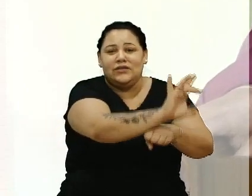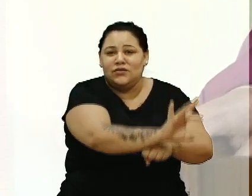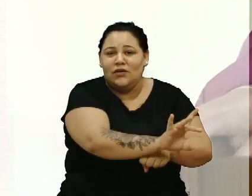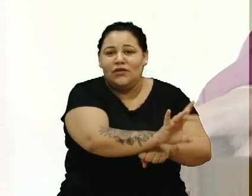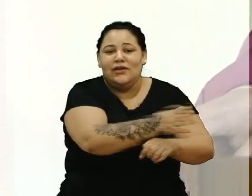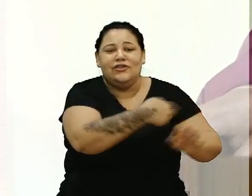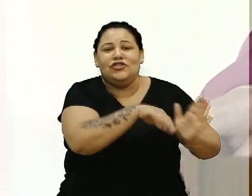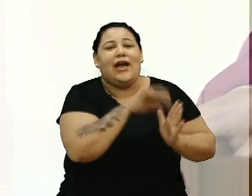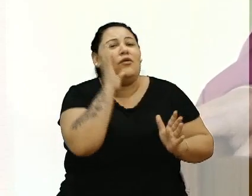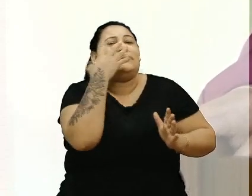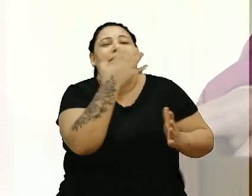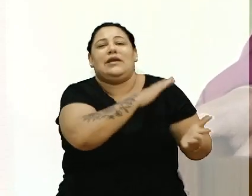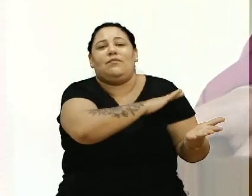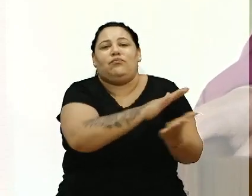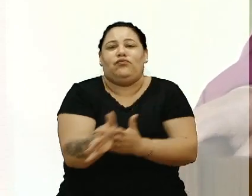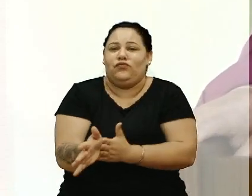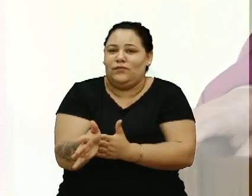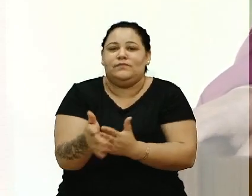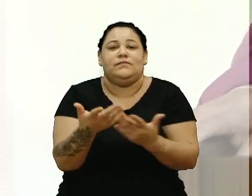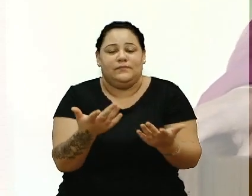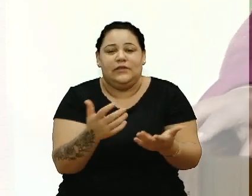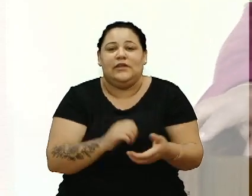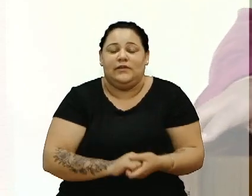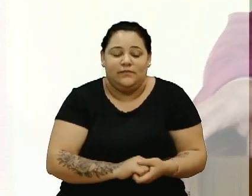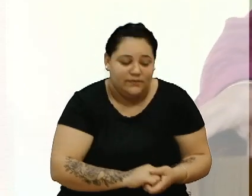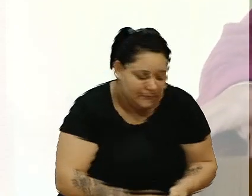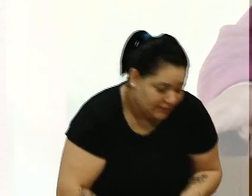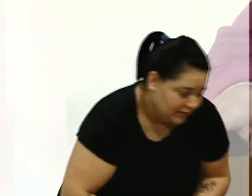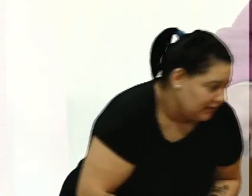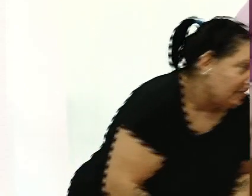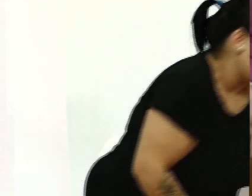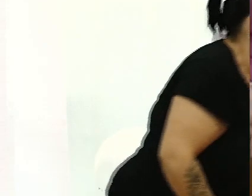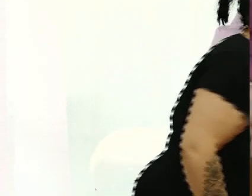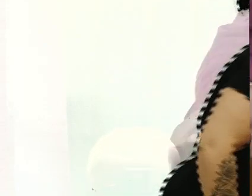chegar, acontece isso. Foi entregue,